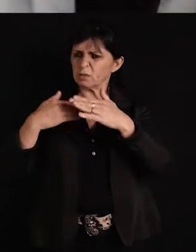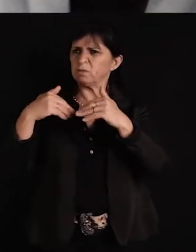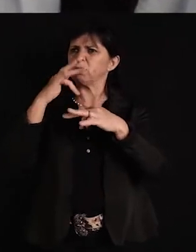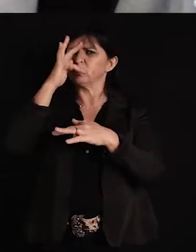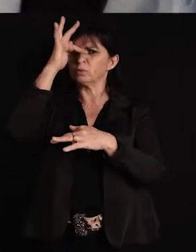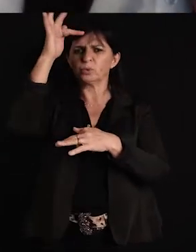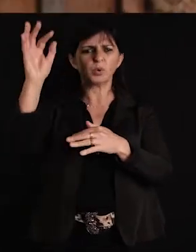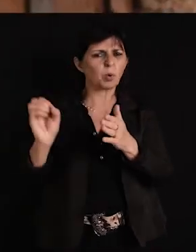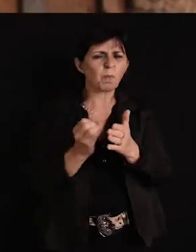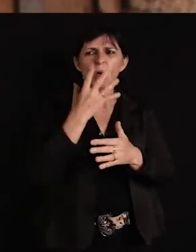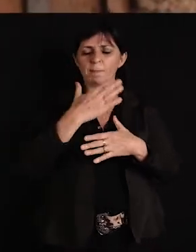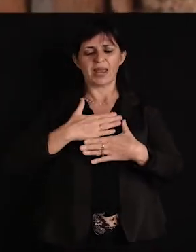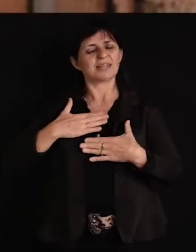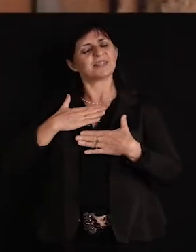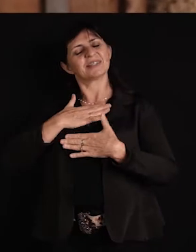de prazer.